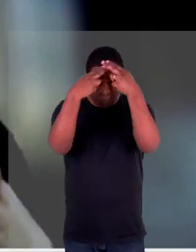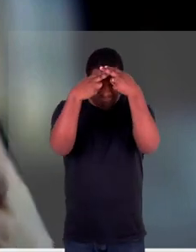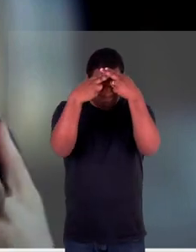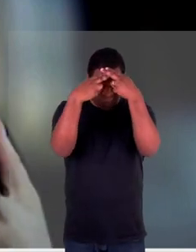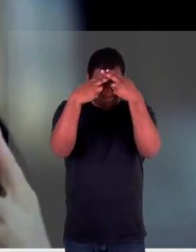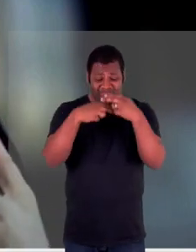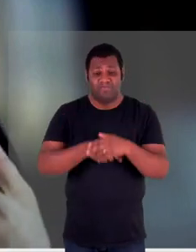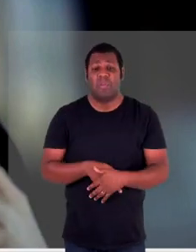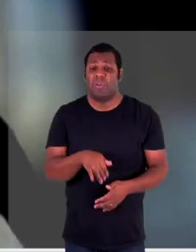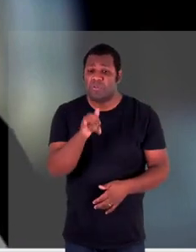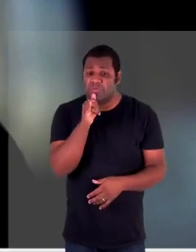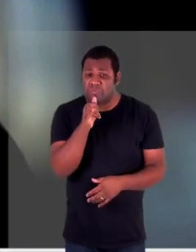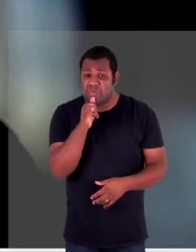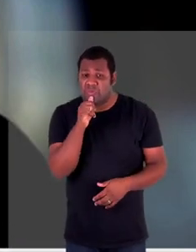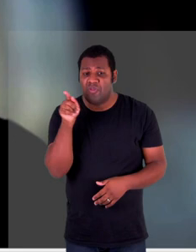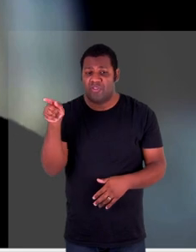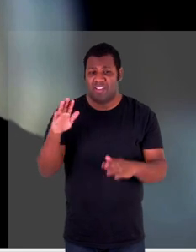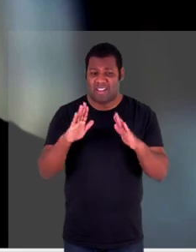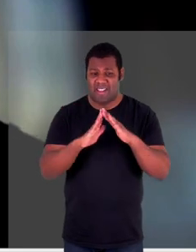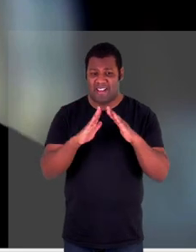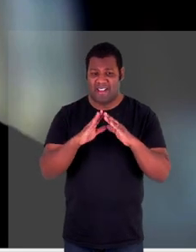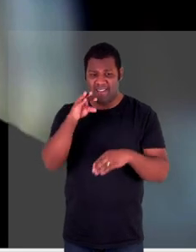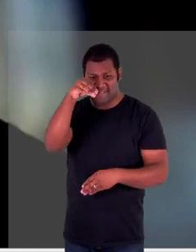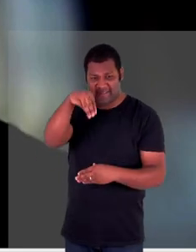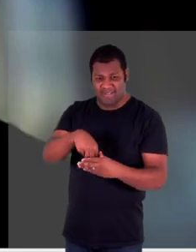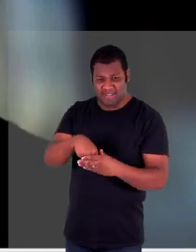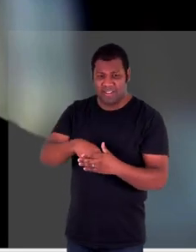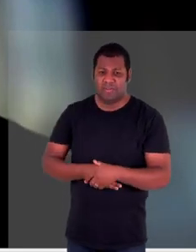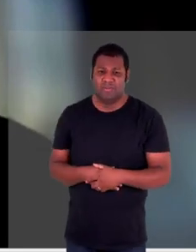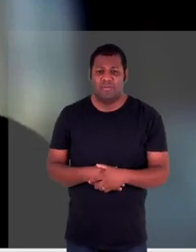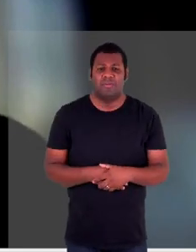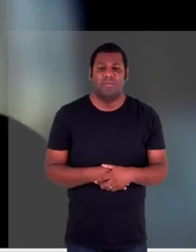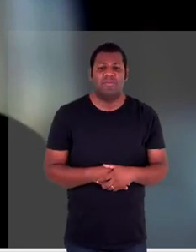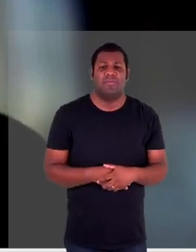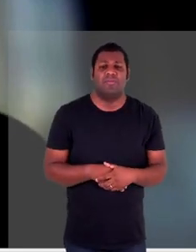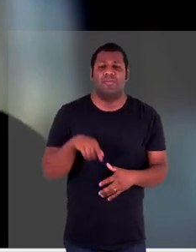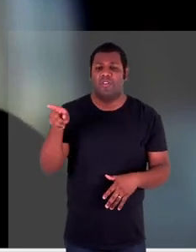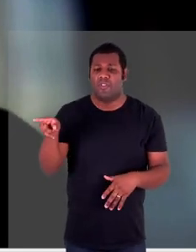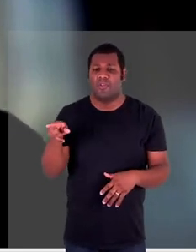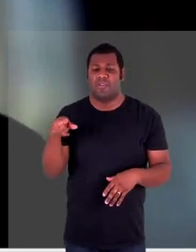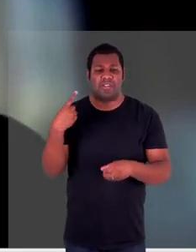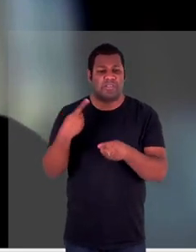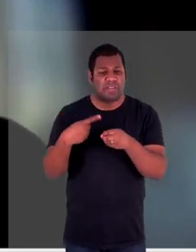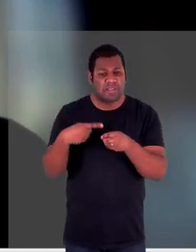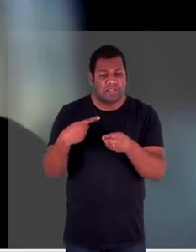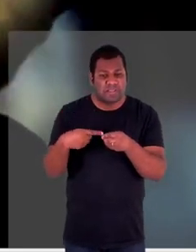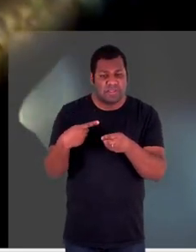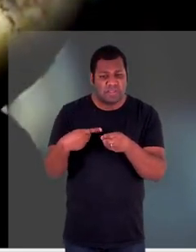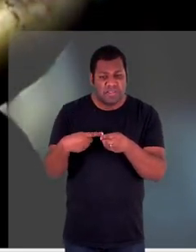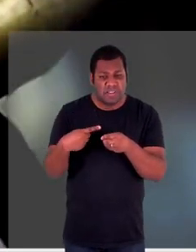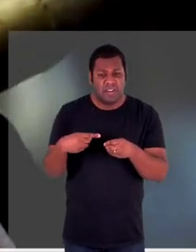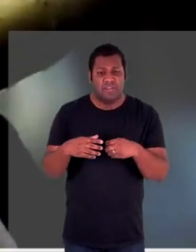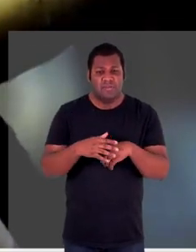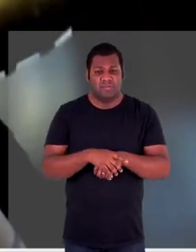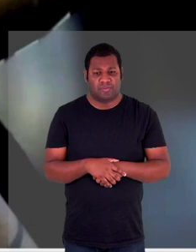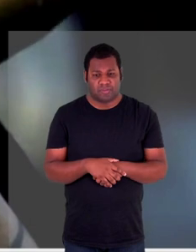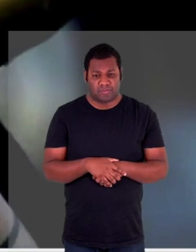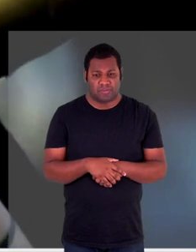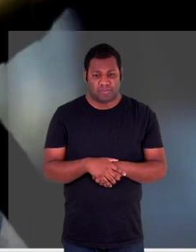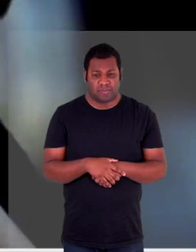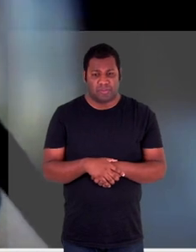imagina estar em casa aliás você imagina estar na sua região e as pessoas estarem atirando com isso